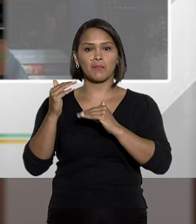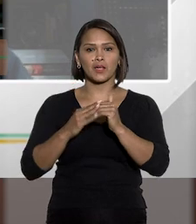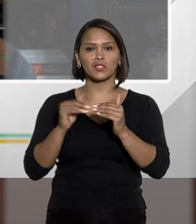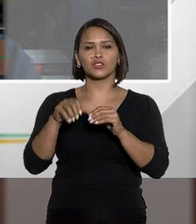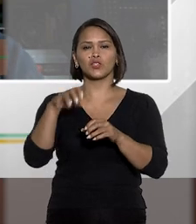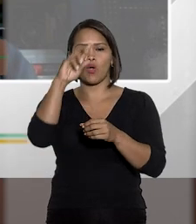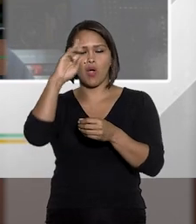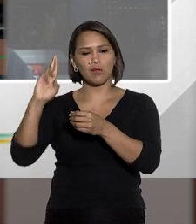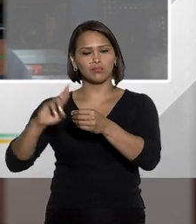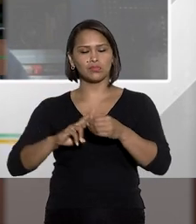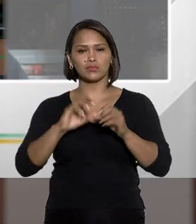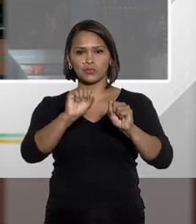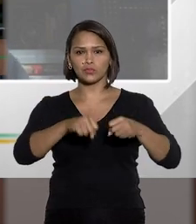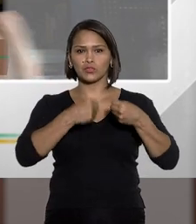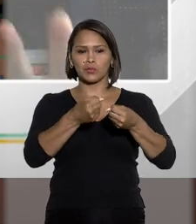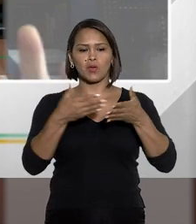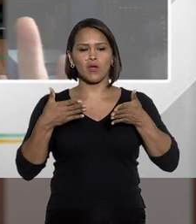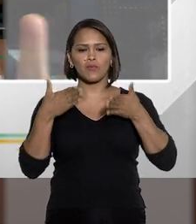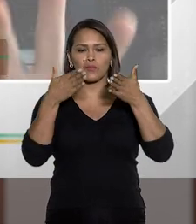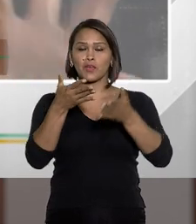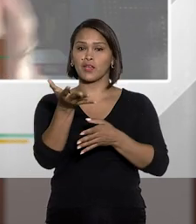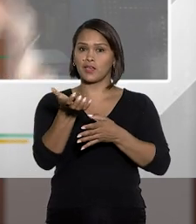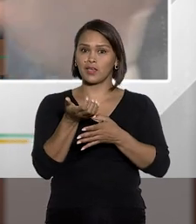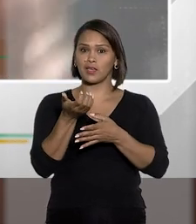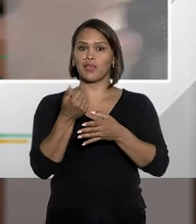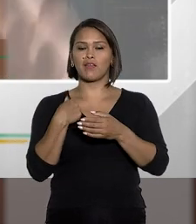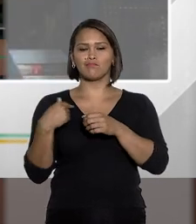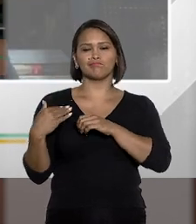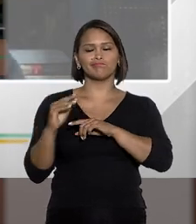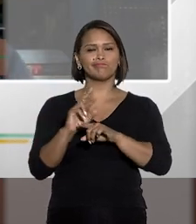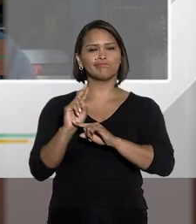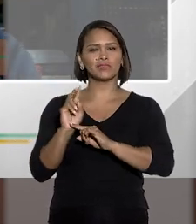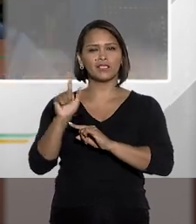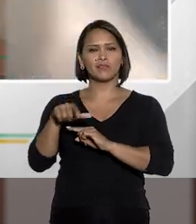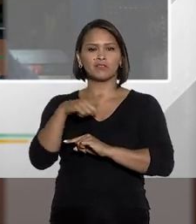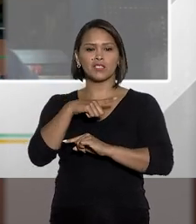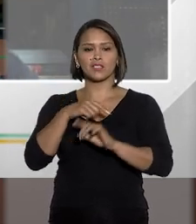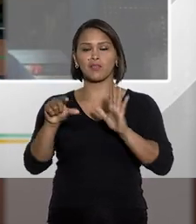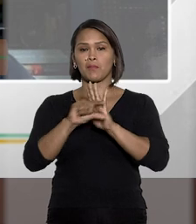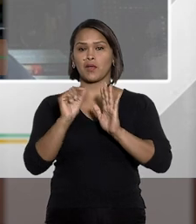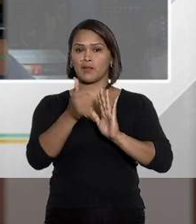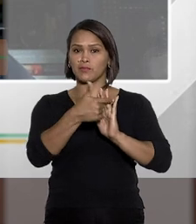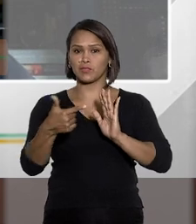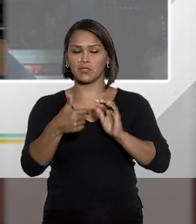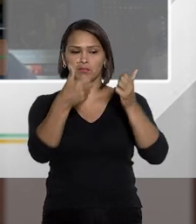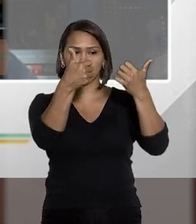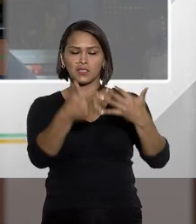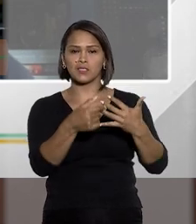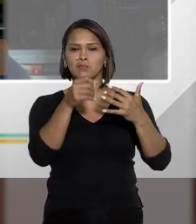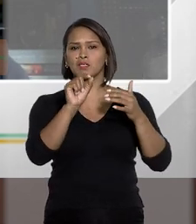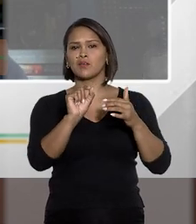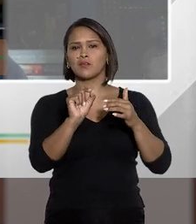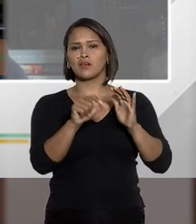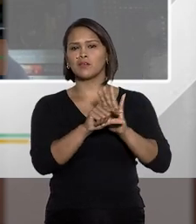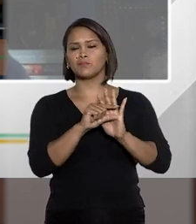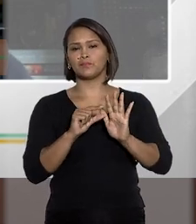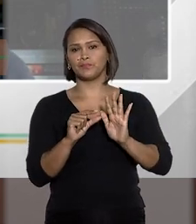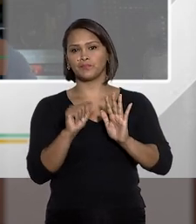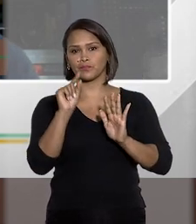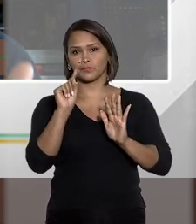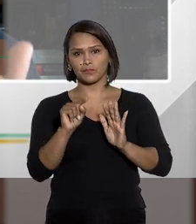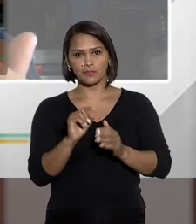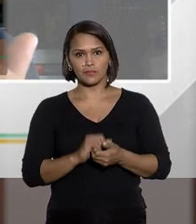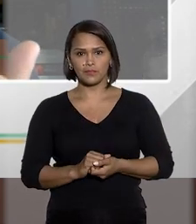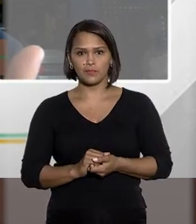que praticou o abuso do poder objetivamente e quer se escudar, você tem o parágrafo segundo, que diz o seguinte,